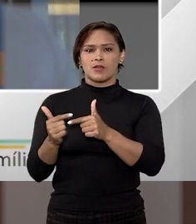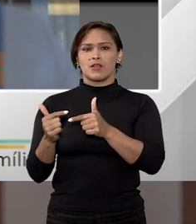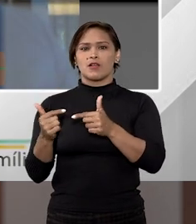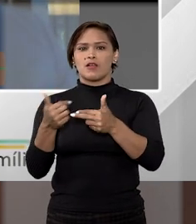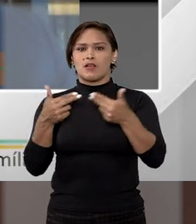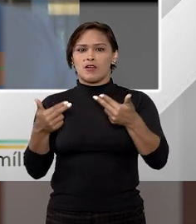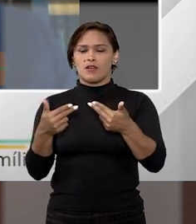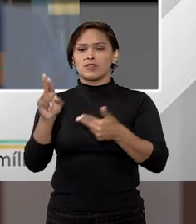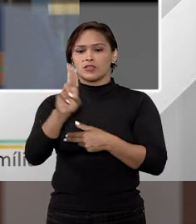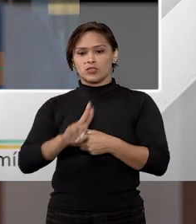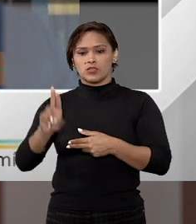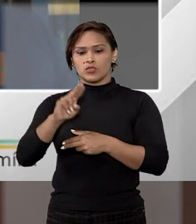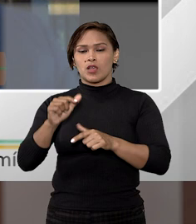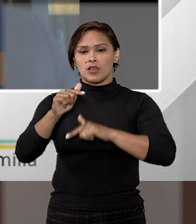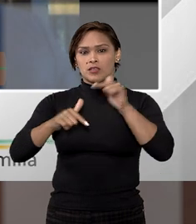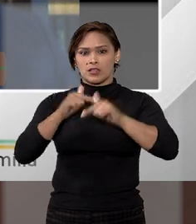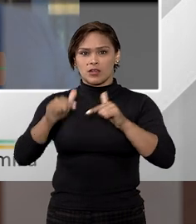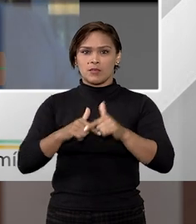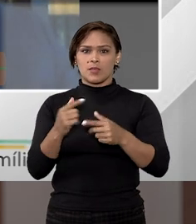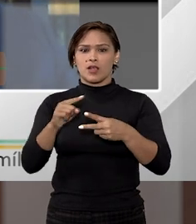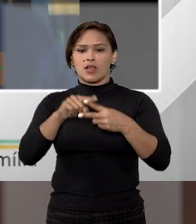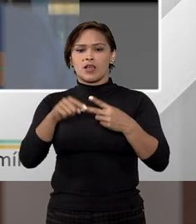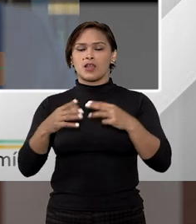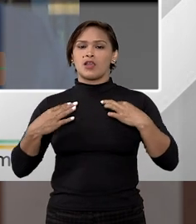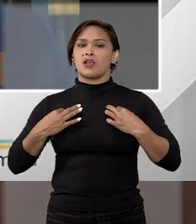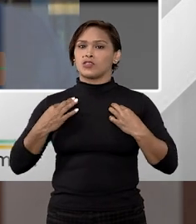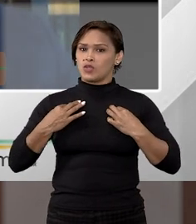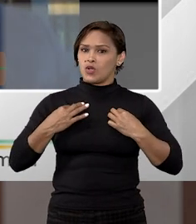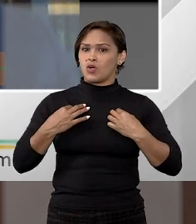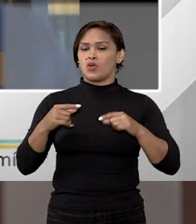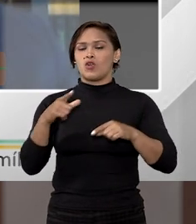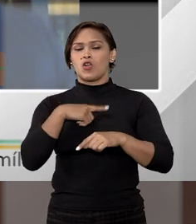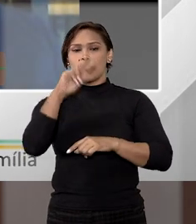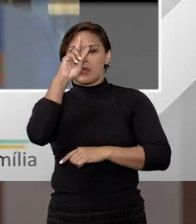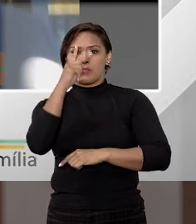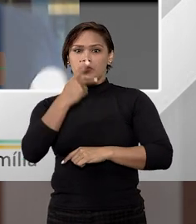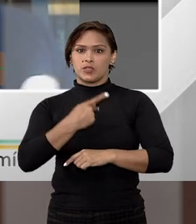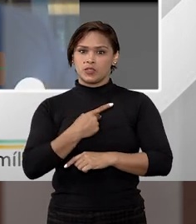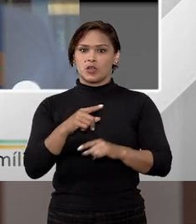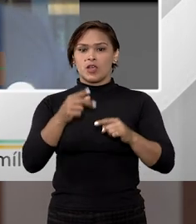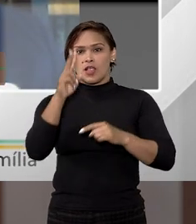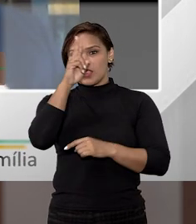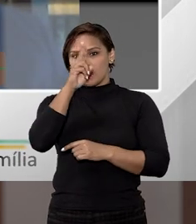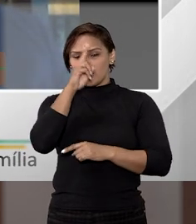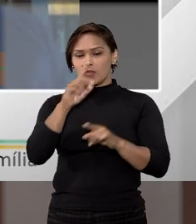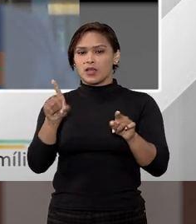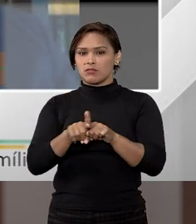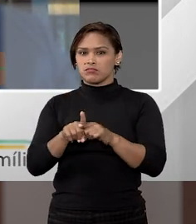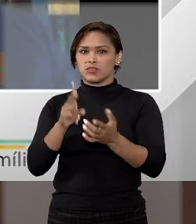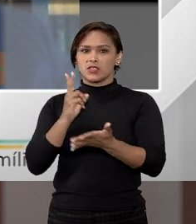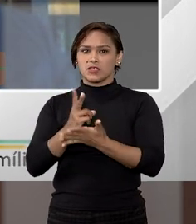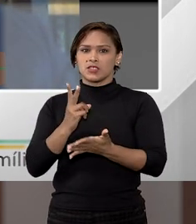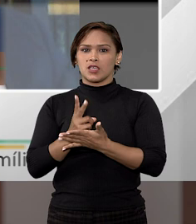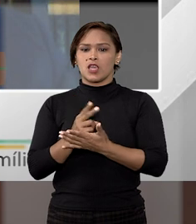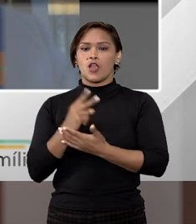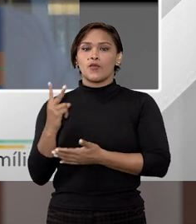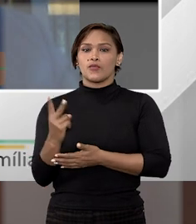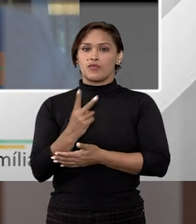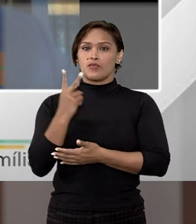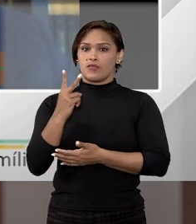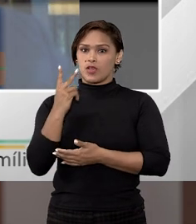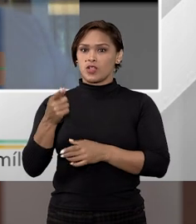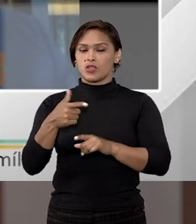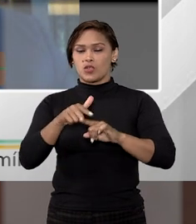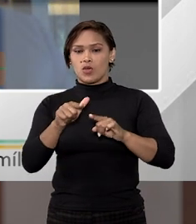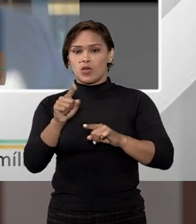que são utilizados no trabalho, as roupas e pertences pessoais, claro que é ressalvado sempre, aqueles que são de grande valor